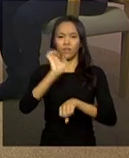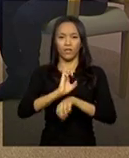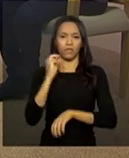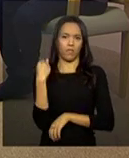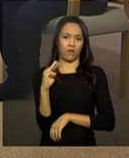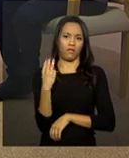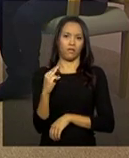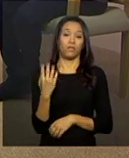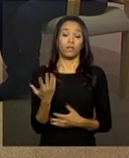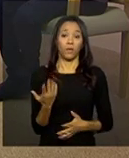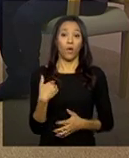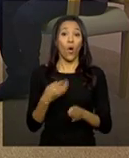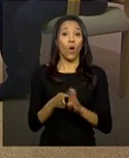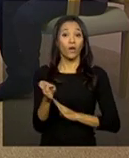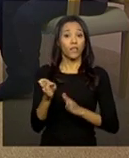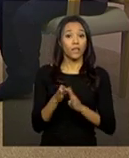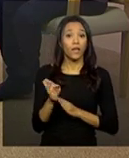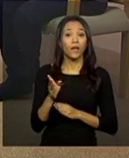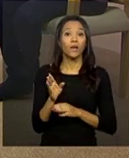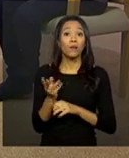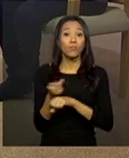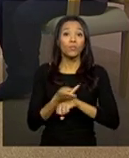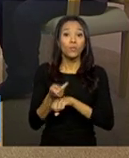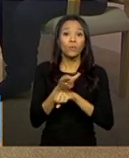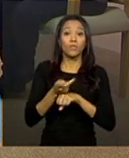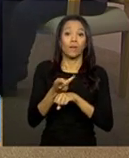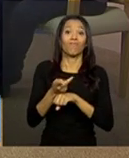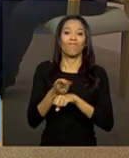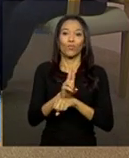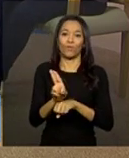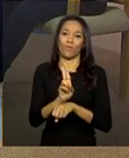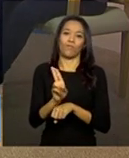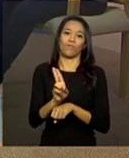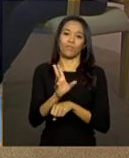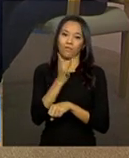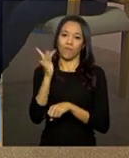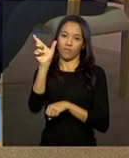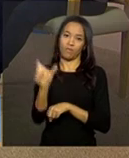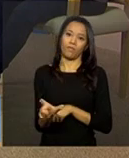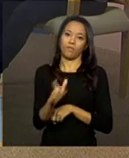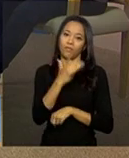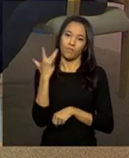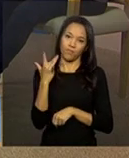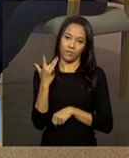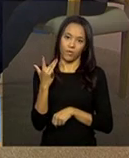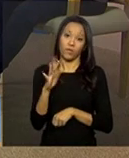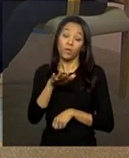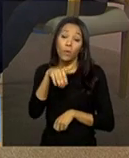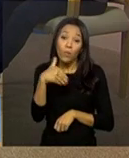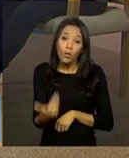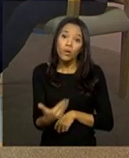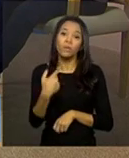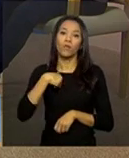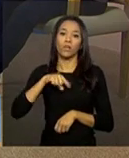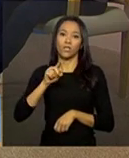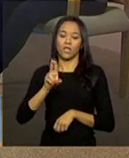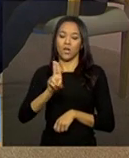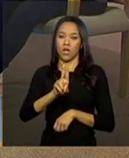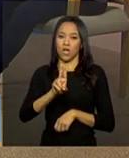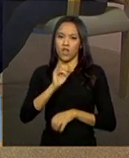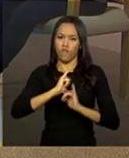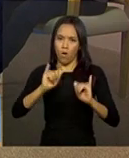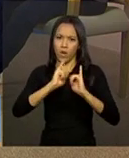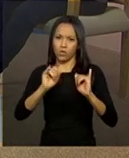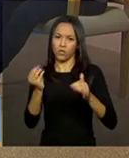É orientá-la a fazer a busca pelo nome, porque o que acontece? Quando a gente vai lançar uma informação no prontuário